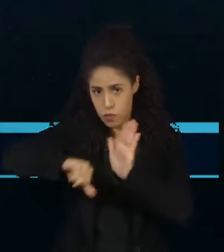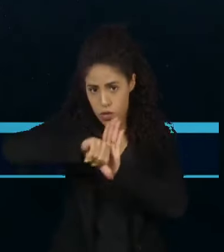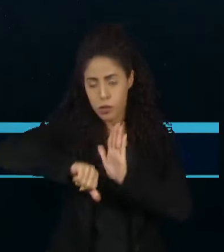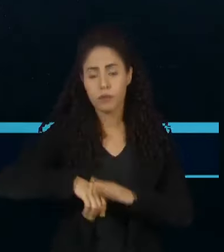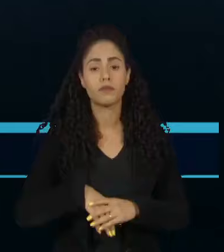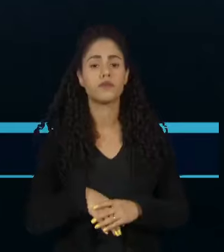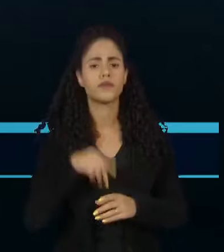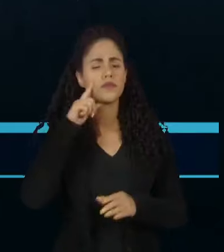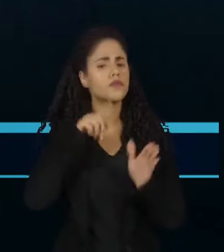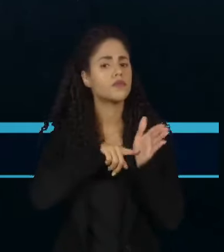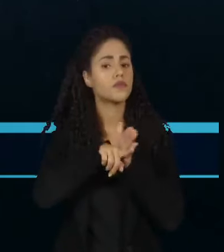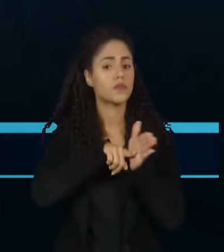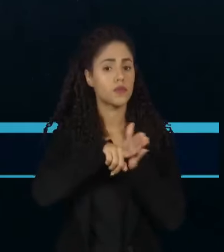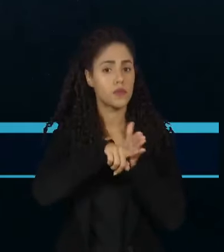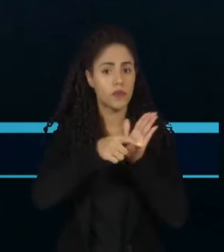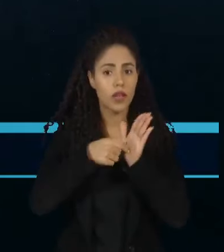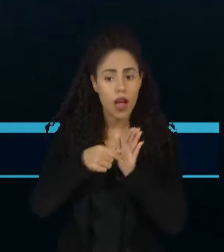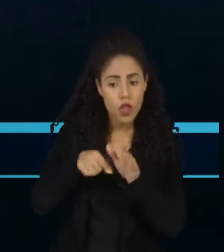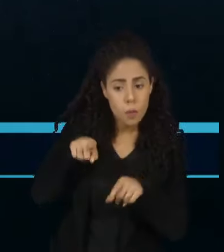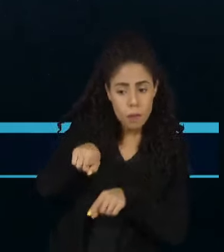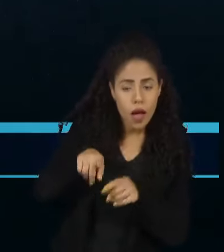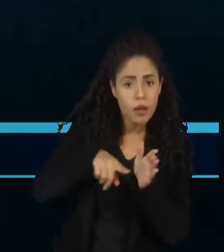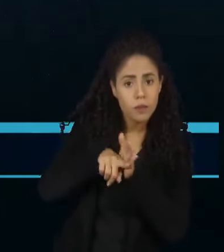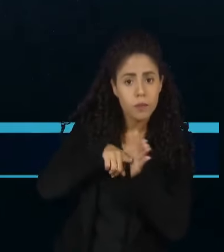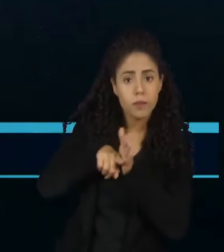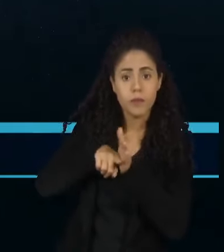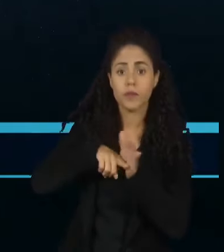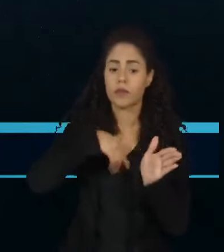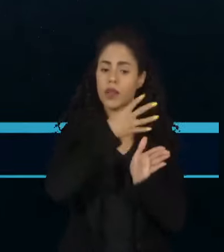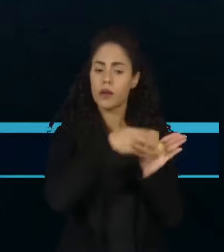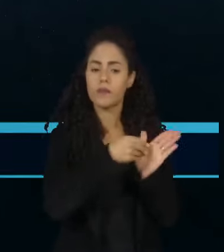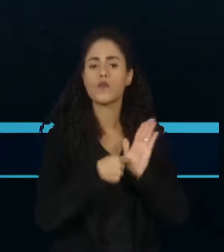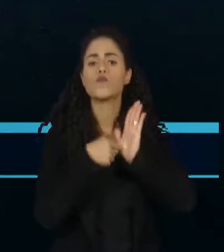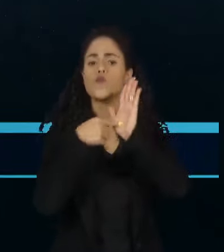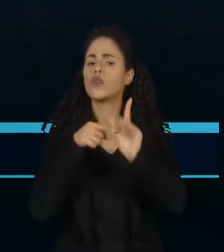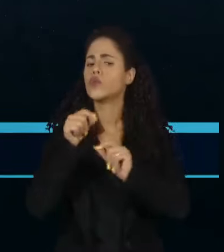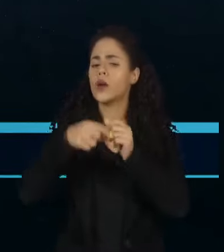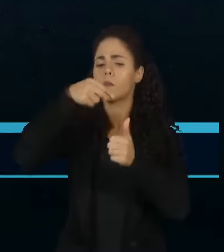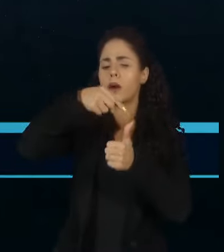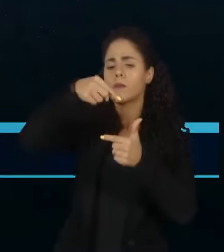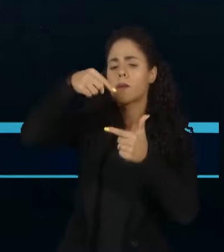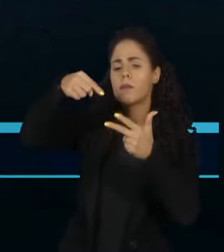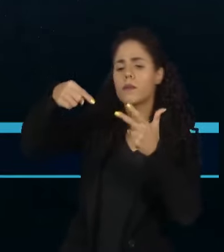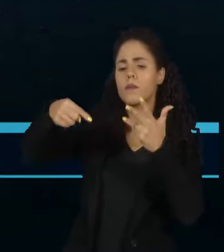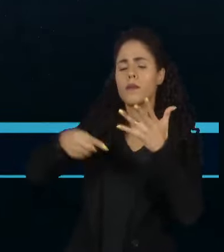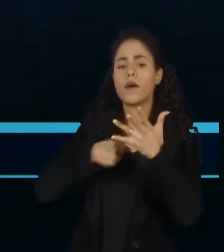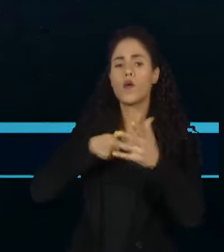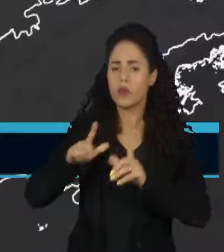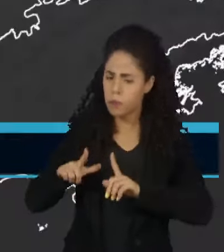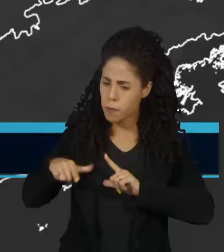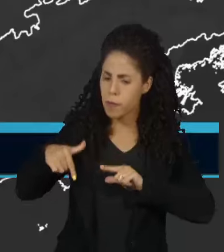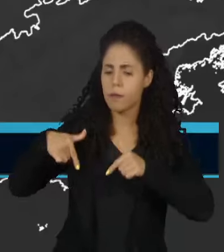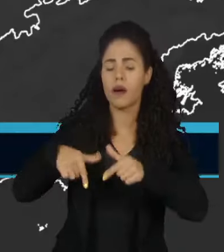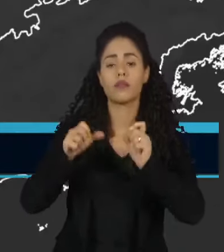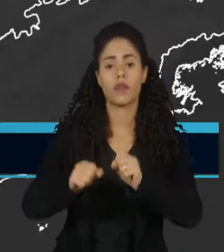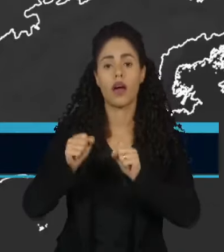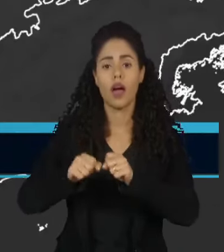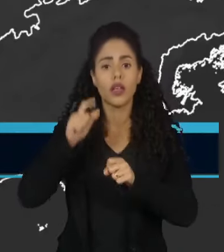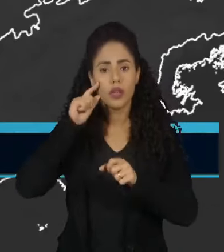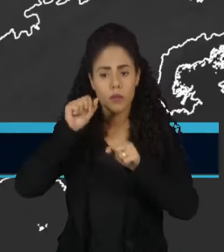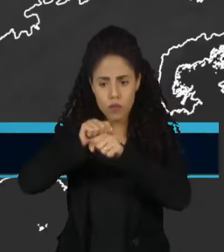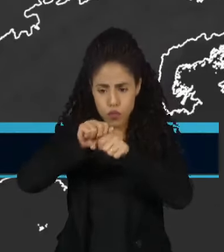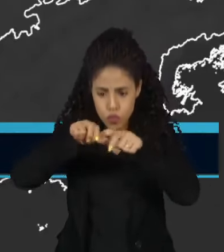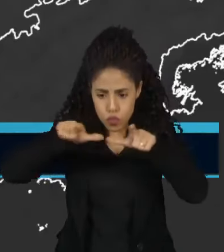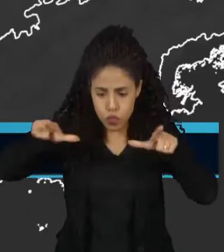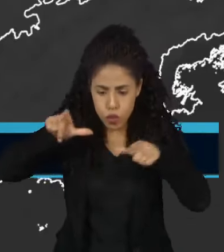análise feita pelo Instituto de Pesquisa Ambiental da Amazônia aponta aspectos que podem indicar uma ação coordenada. O satélite que